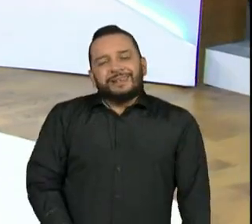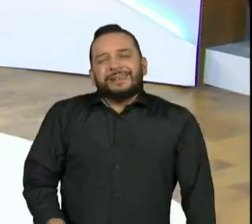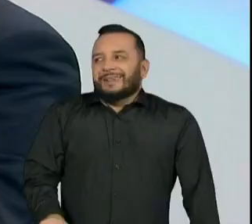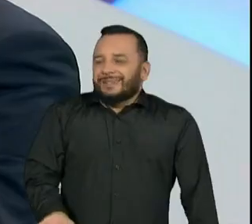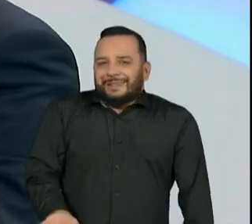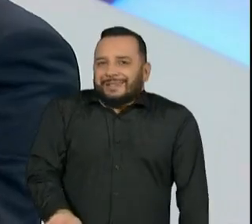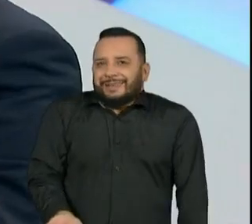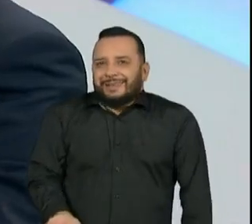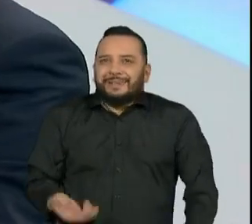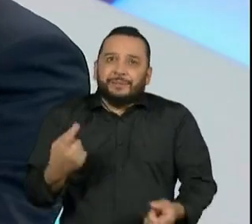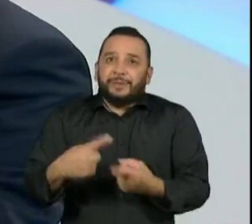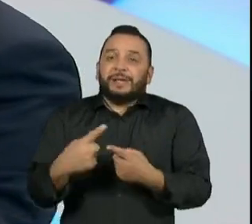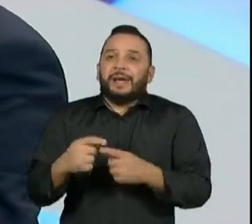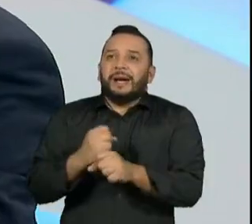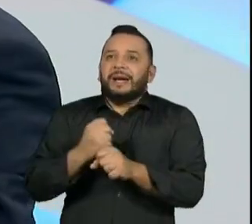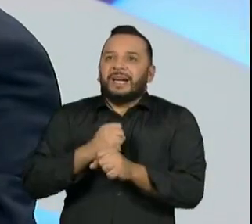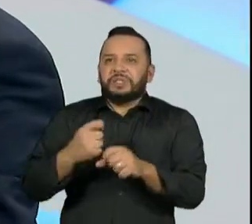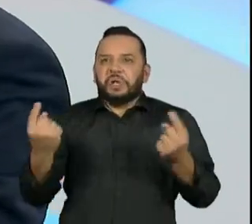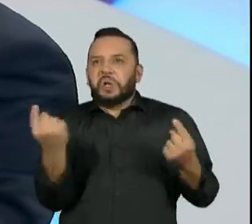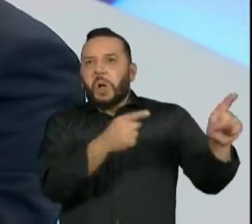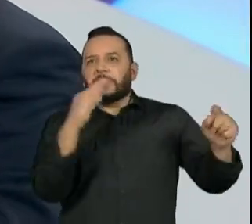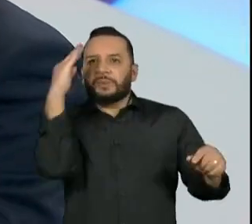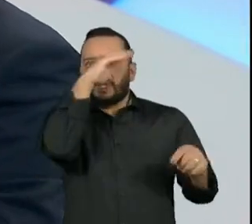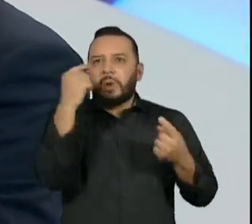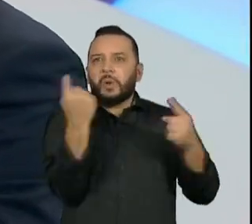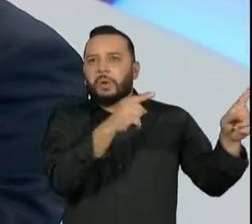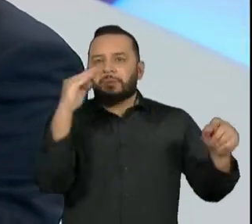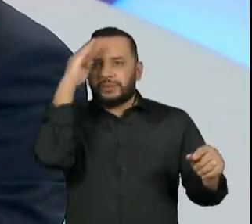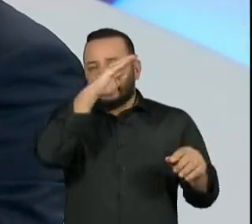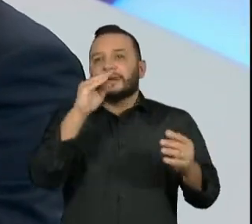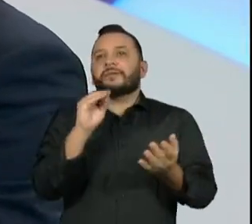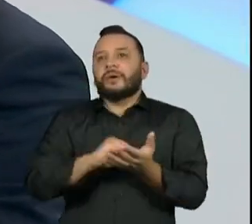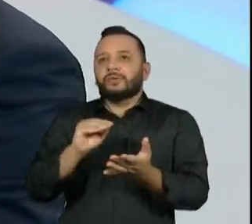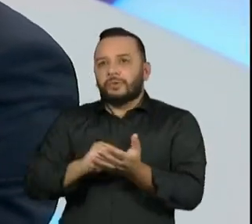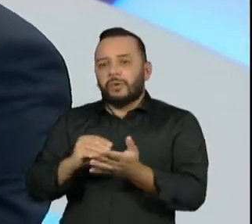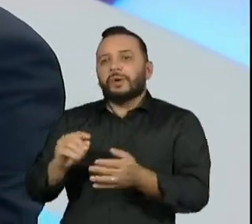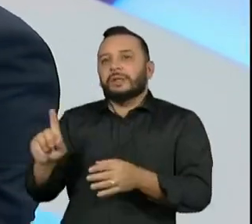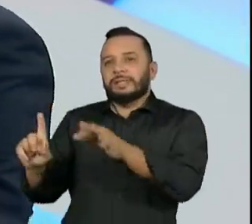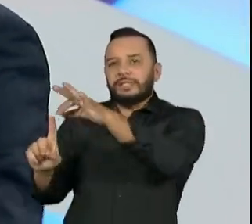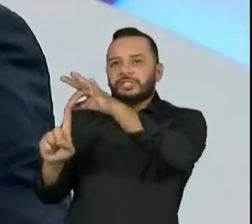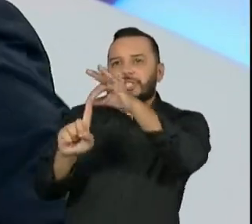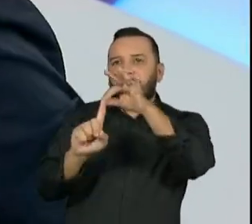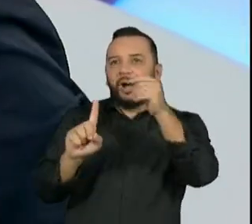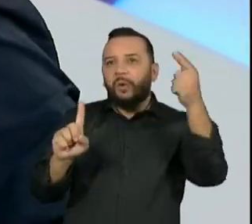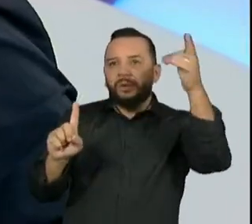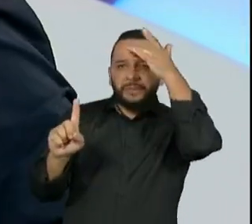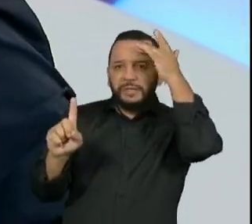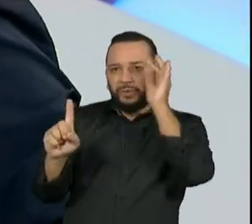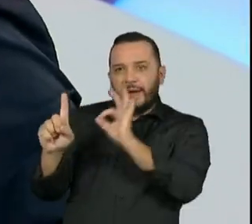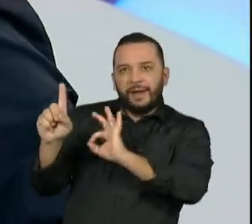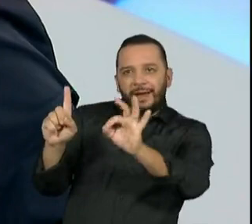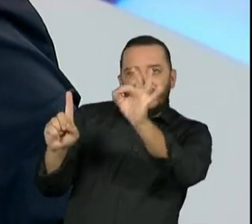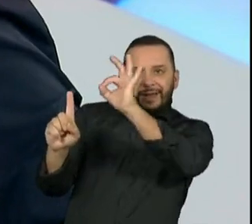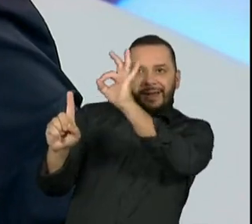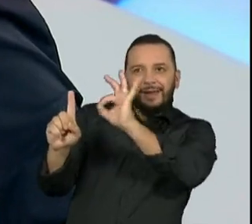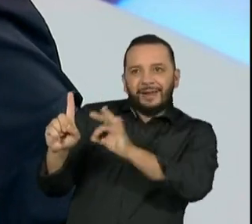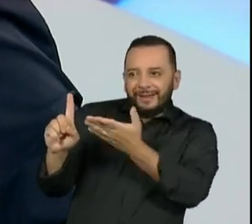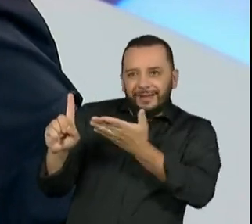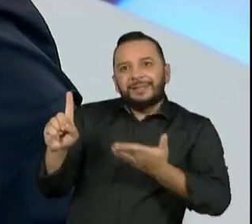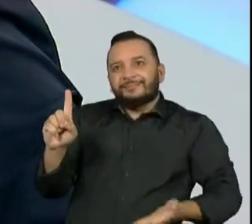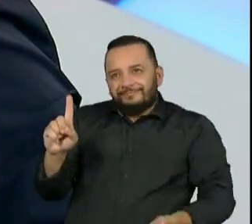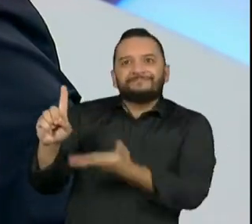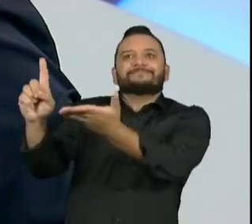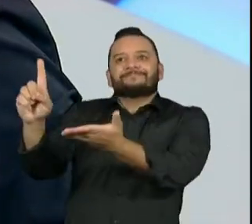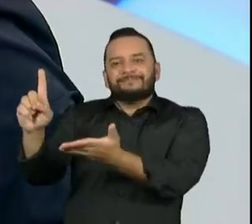criticar, a gritar contra o líder populista de plantão, de serviços. Ninguém pensou em gerar uma terceira via.